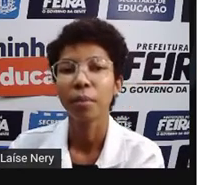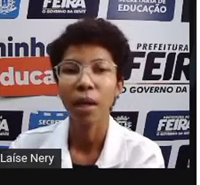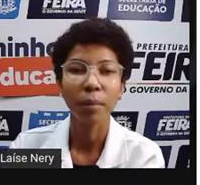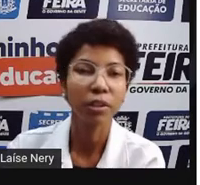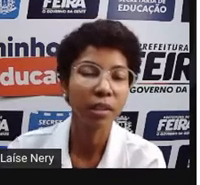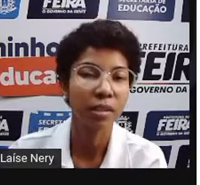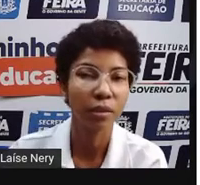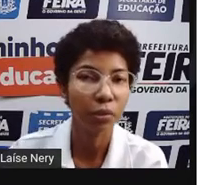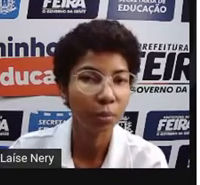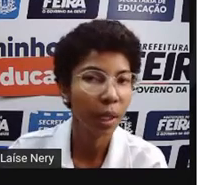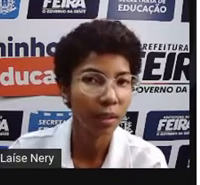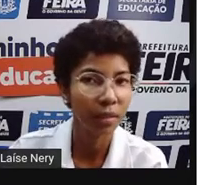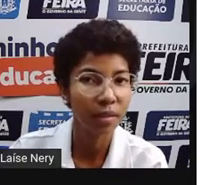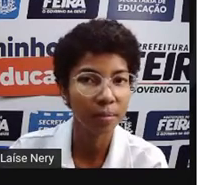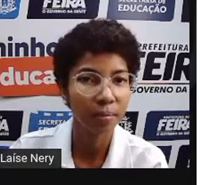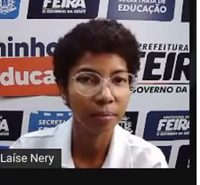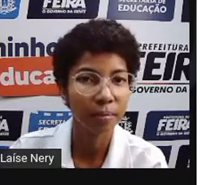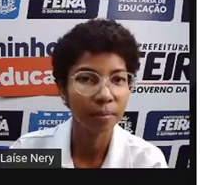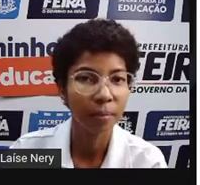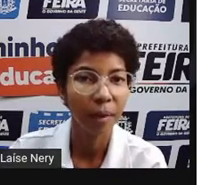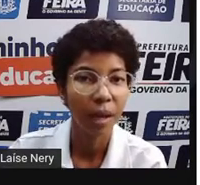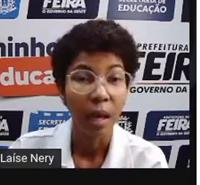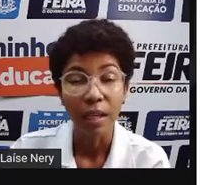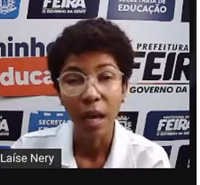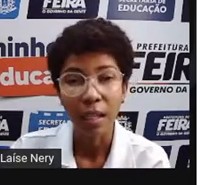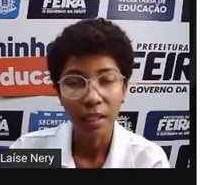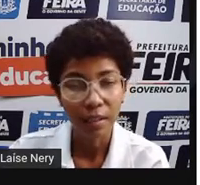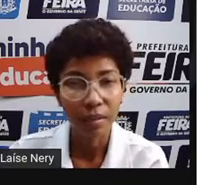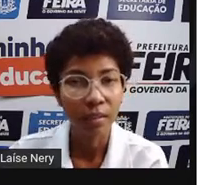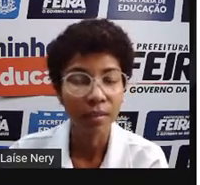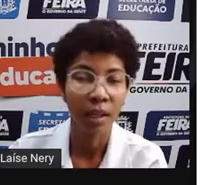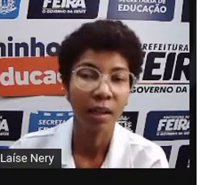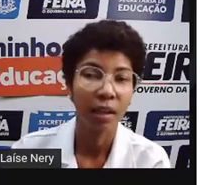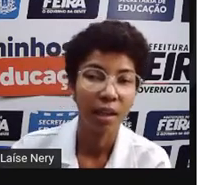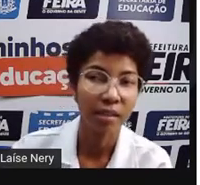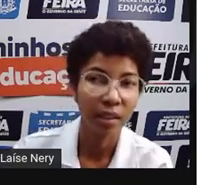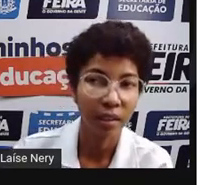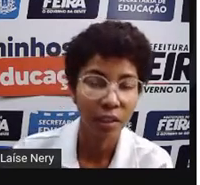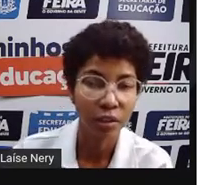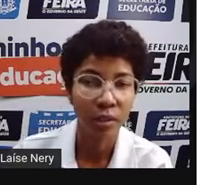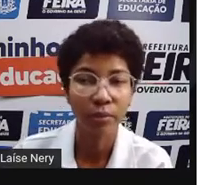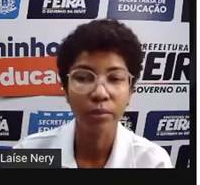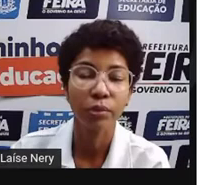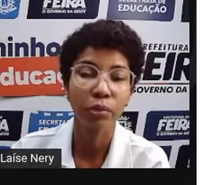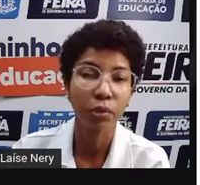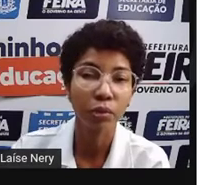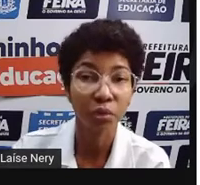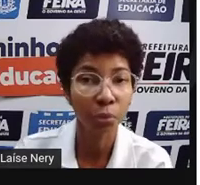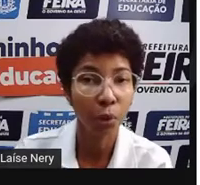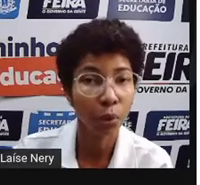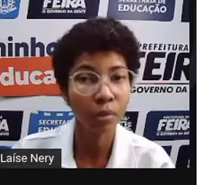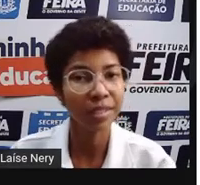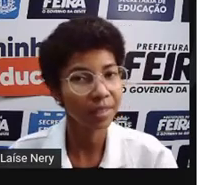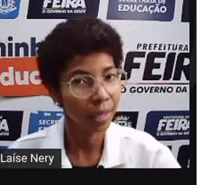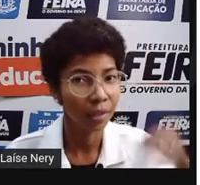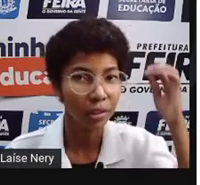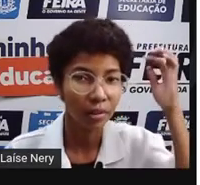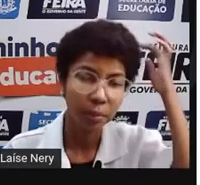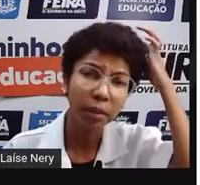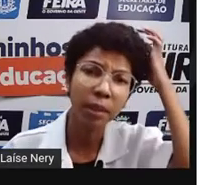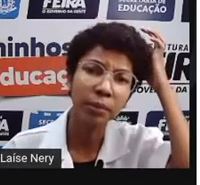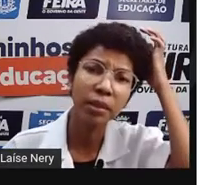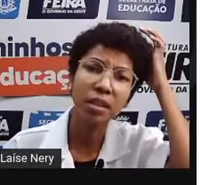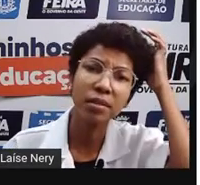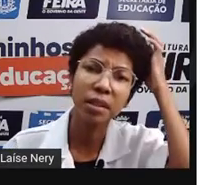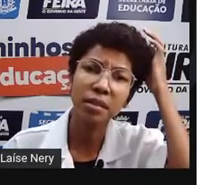para abastecer todo o país. E aí é que vai entrar essa questão do consumo consciente.